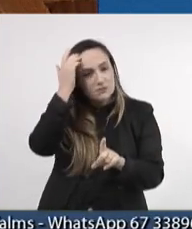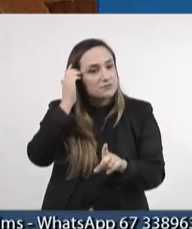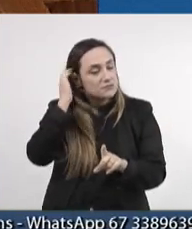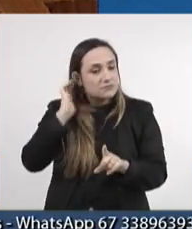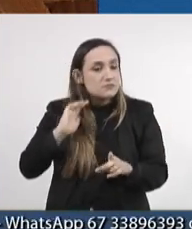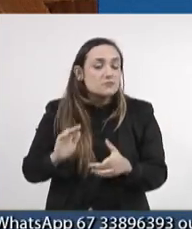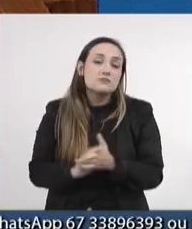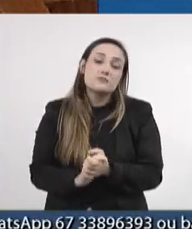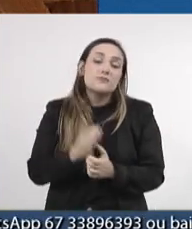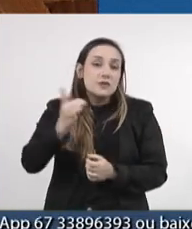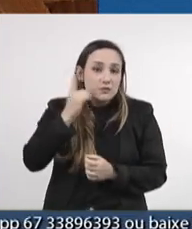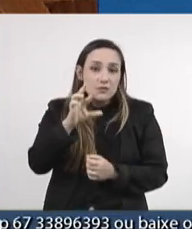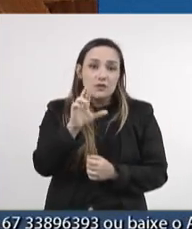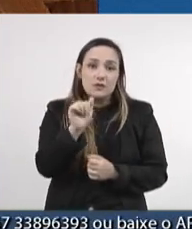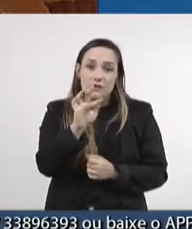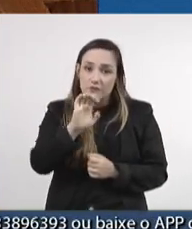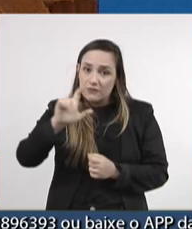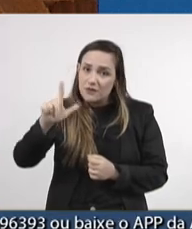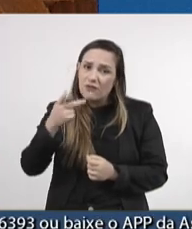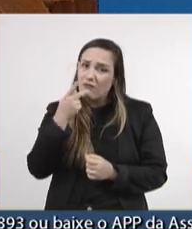como o deputado Rafael Tavares disse,